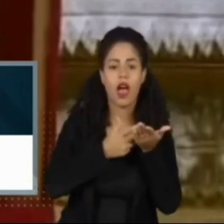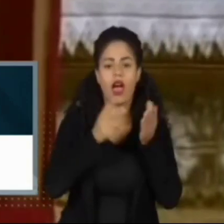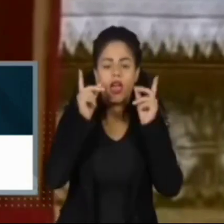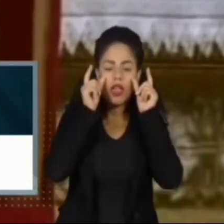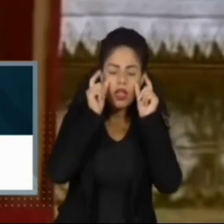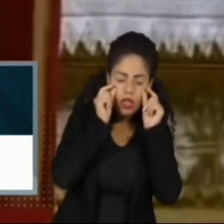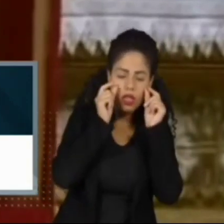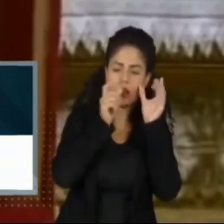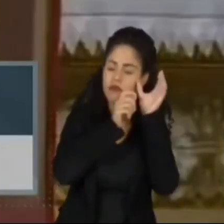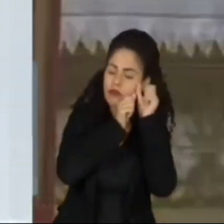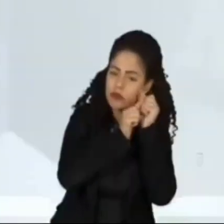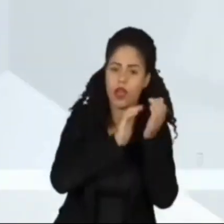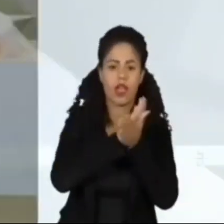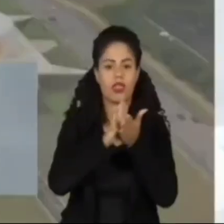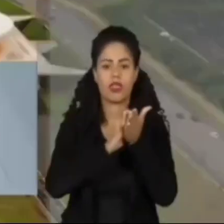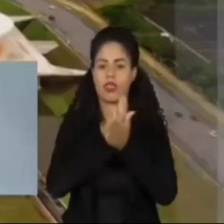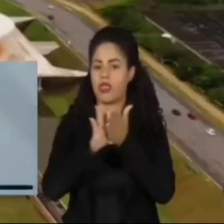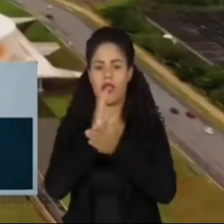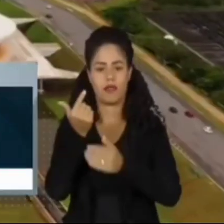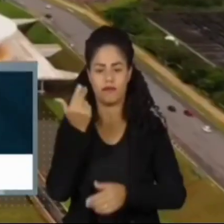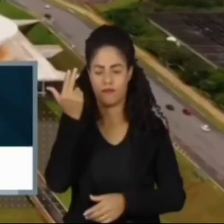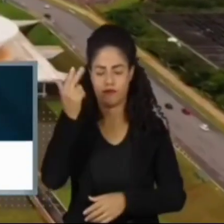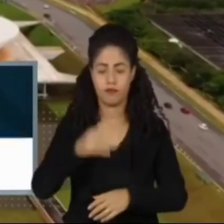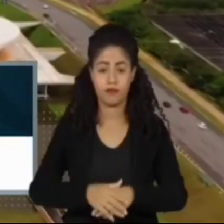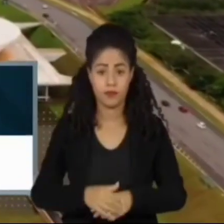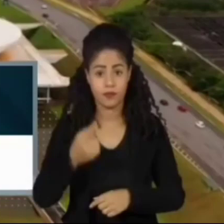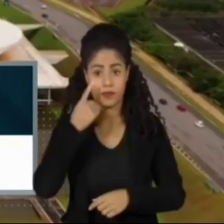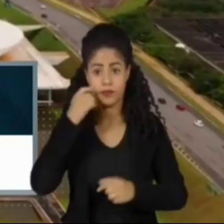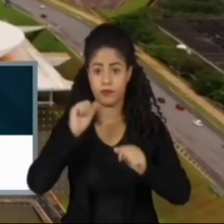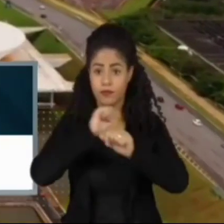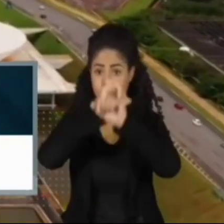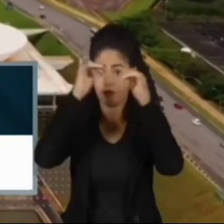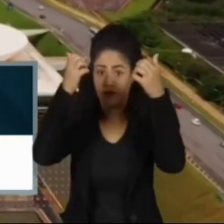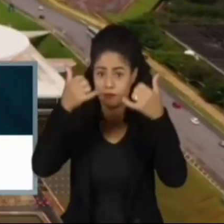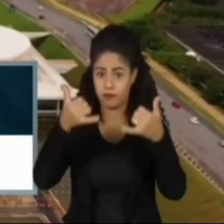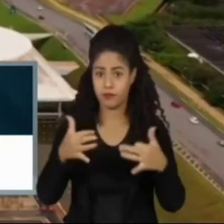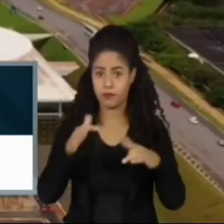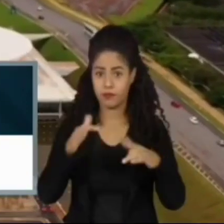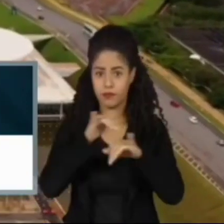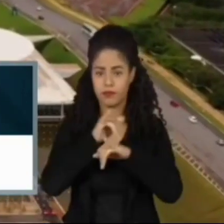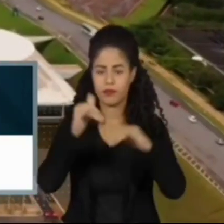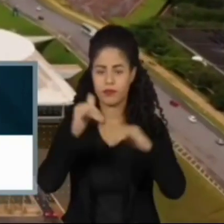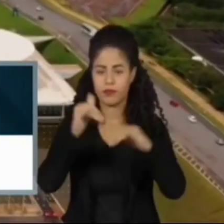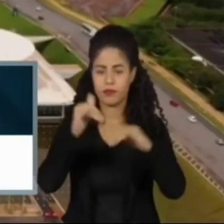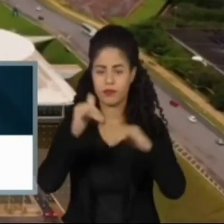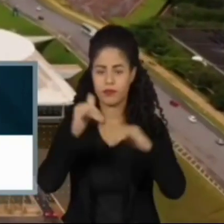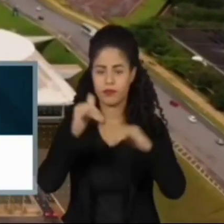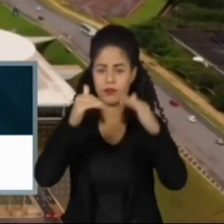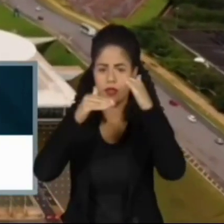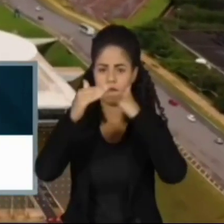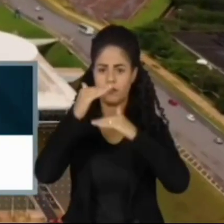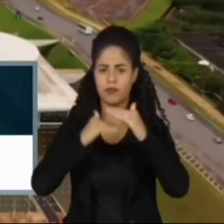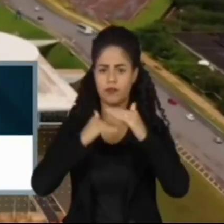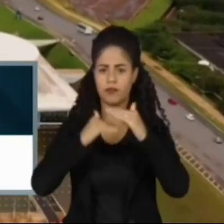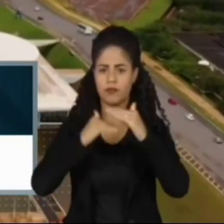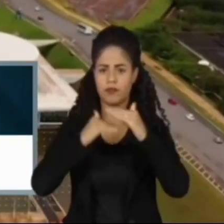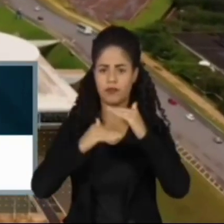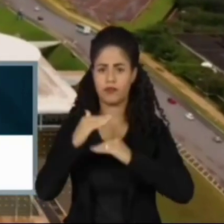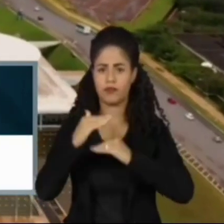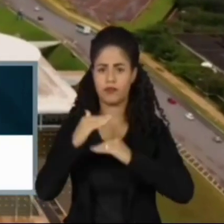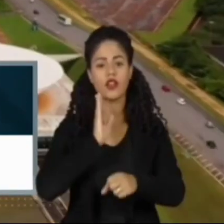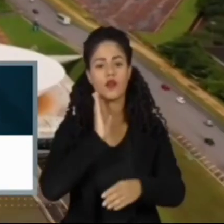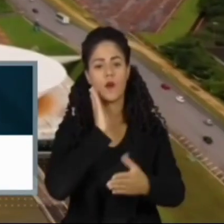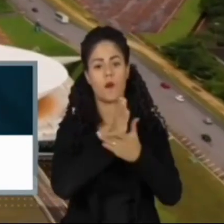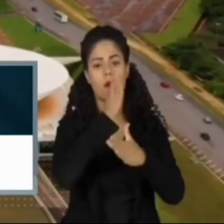enfrentar esse mal. Transparência Internacional denuncia retrocesso nos mecanismos brasileiros de combate à